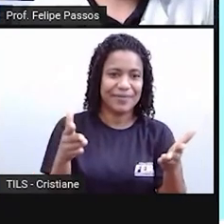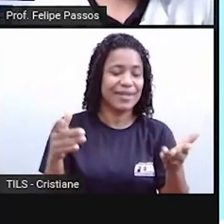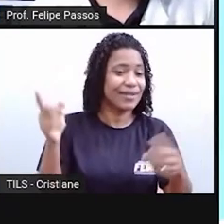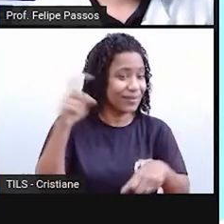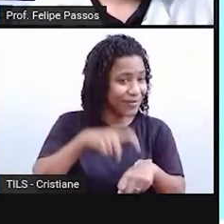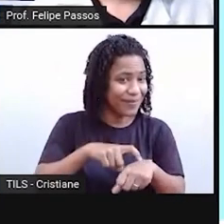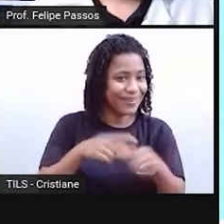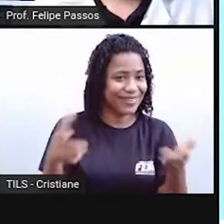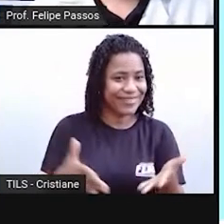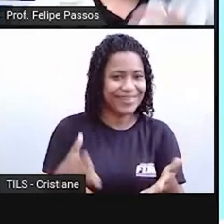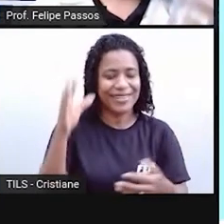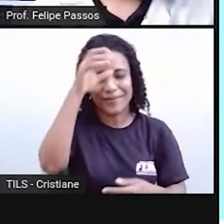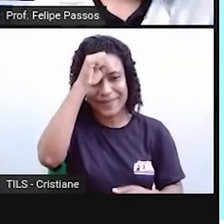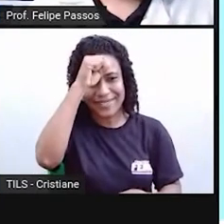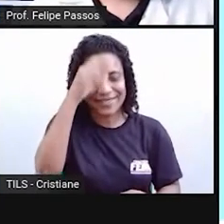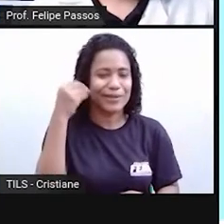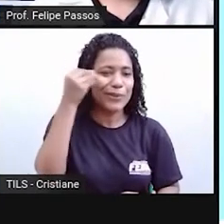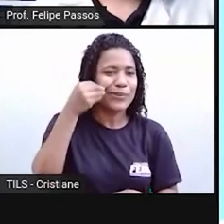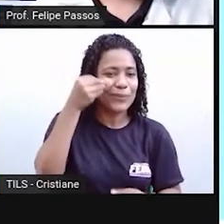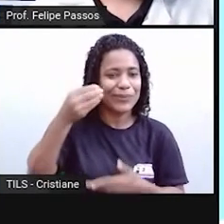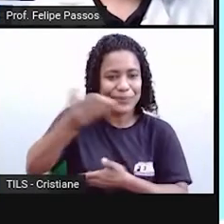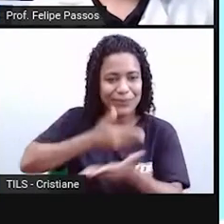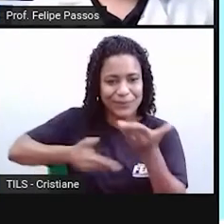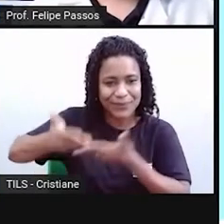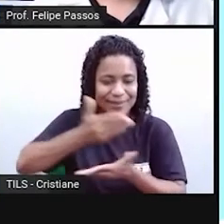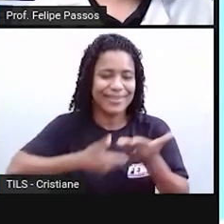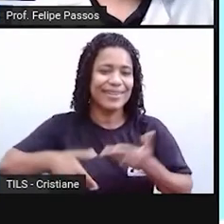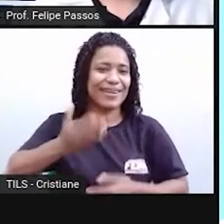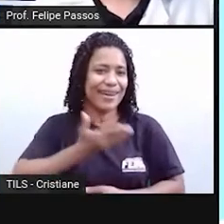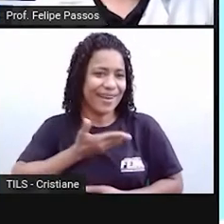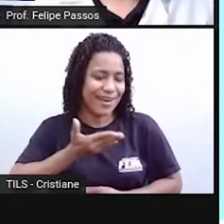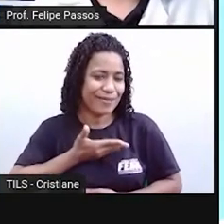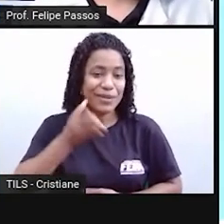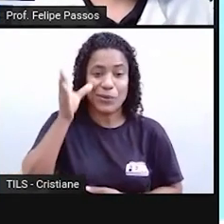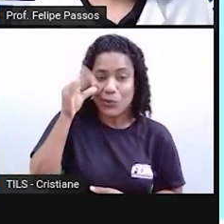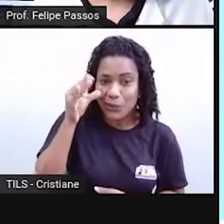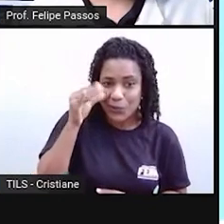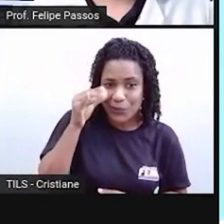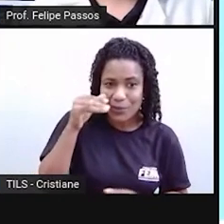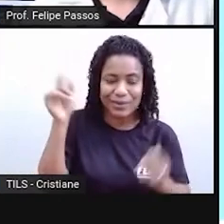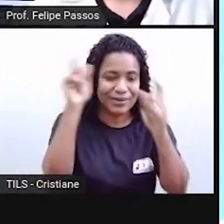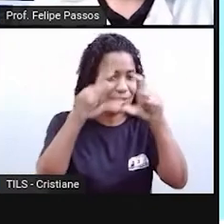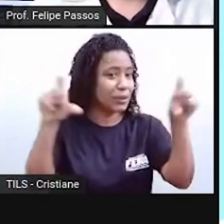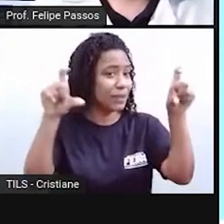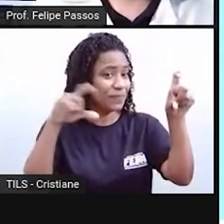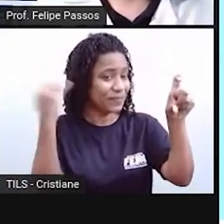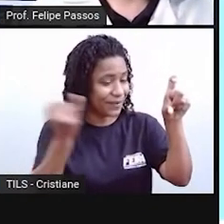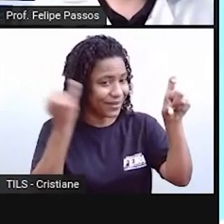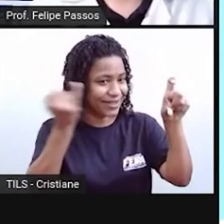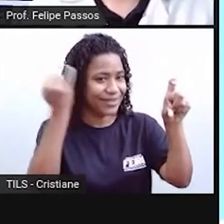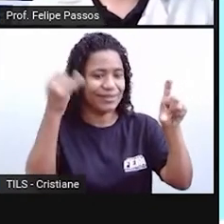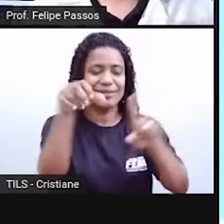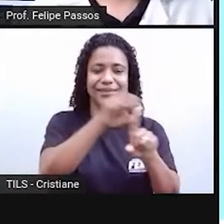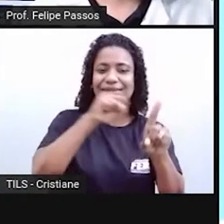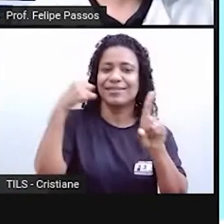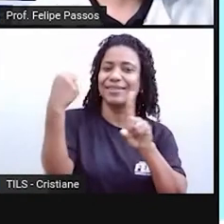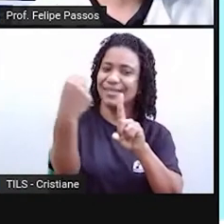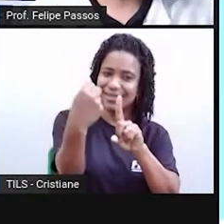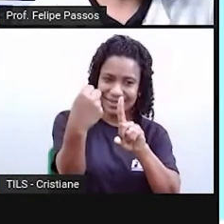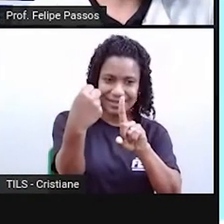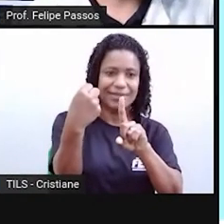Saberes e Viveres, pra você discutir na sua roda de amigos. São curiosidades, são temas relevantes, temas sociais, temas